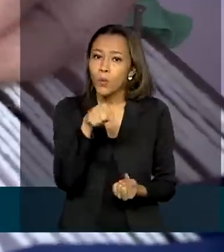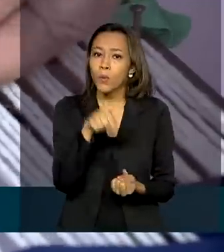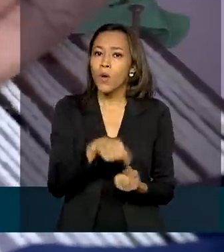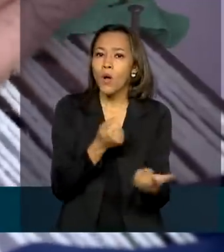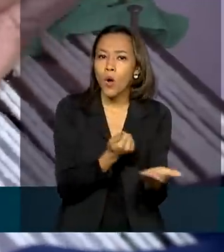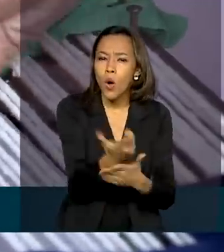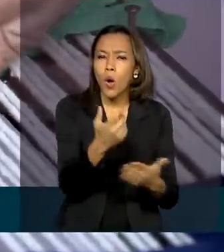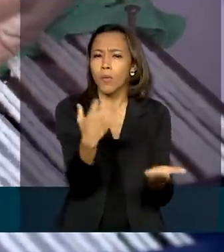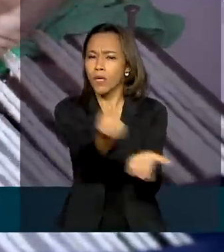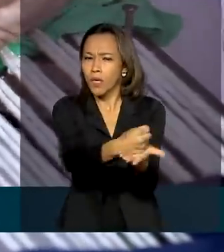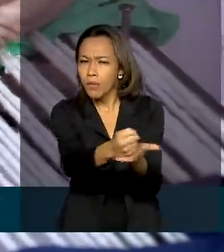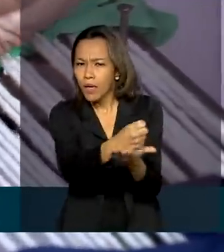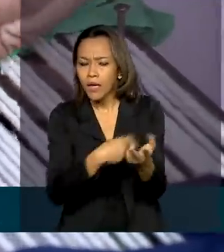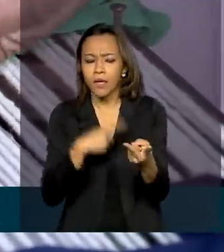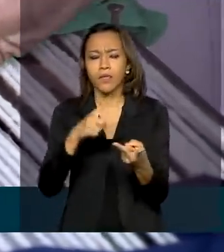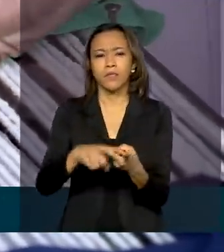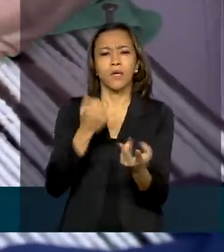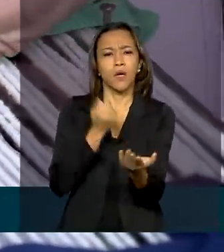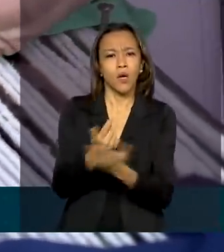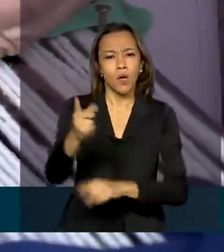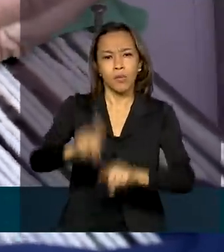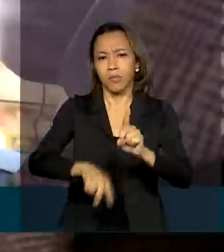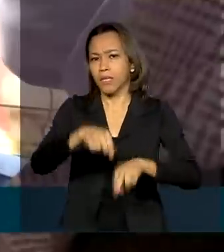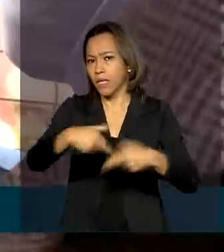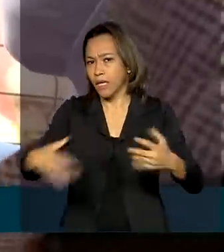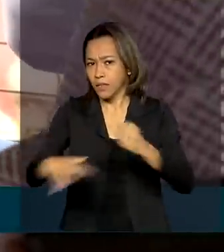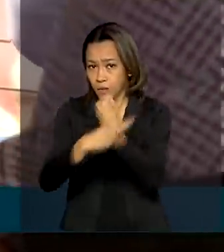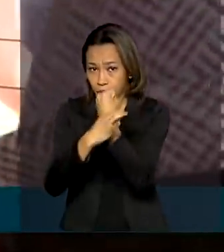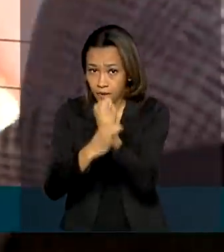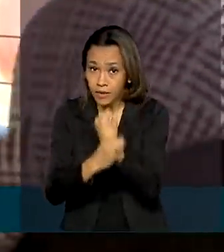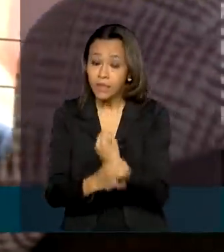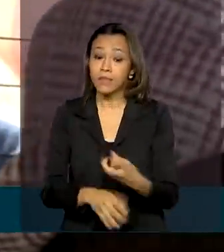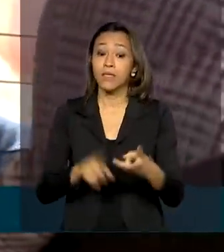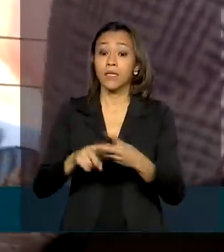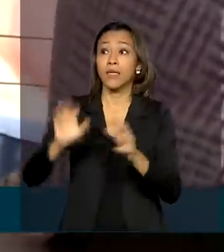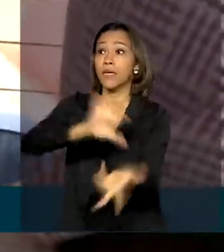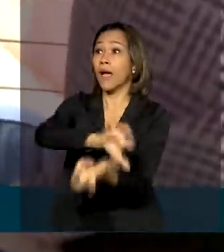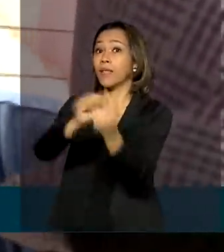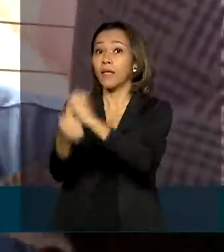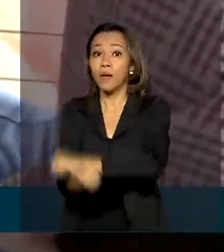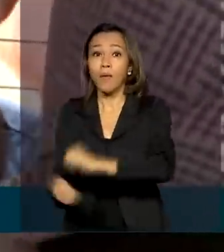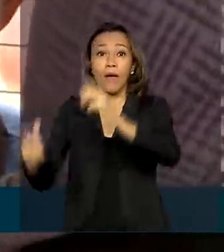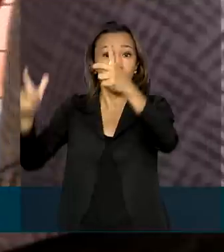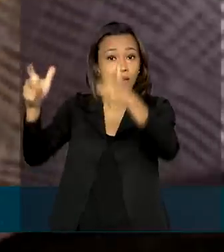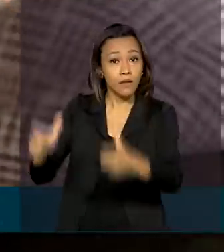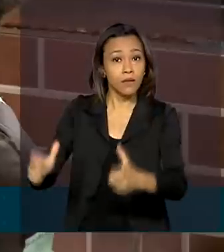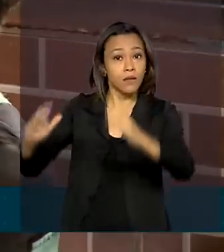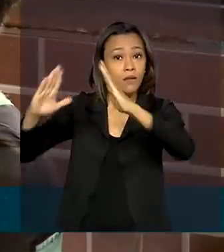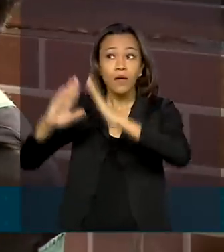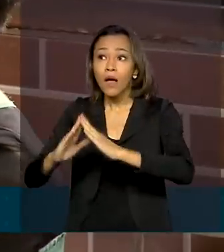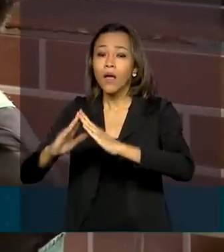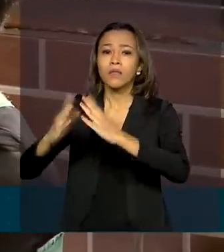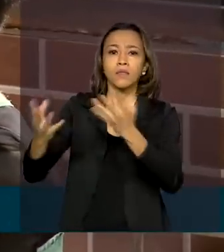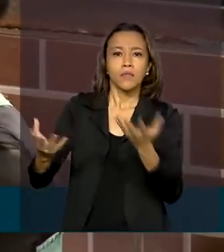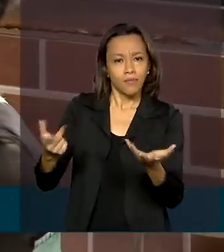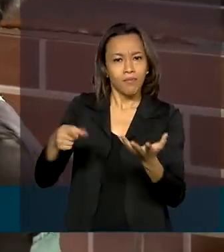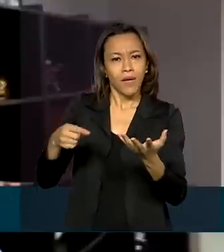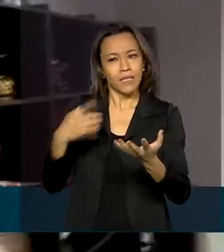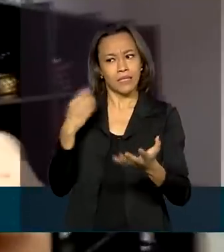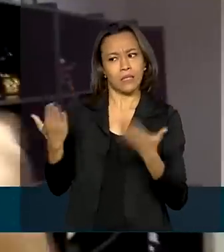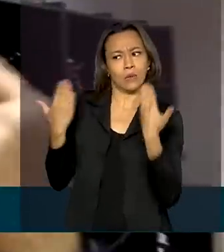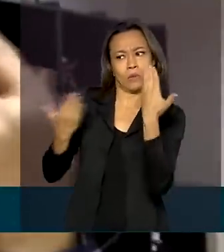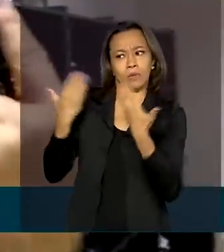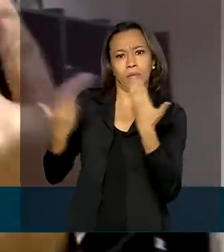medicamentos, equipamentos de segurança e higiene e adequação dos espaços para isolamento dos casos suspeitos de covid-19.